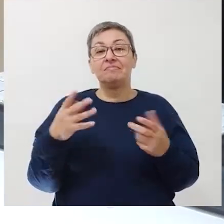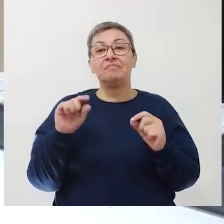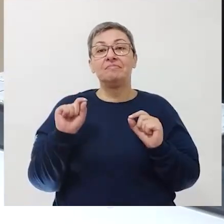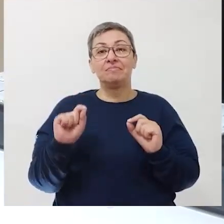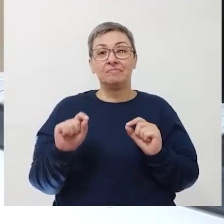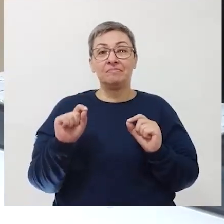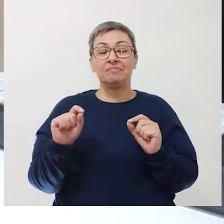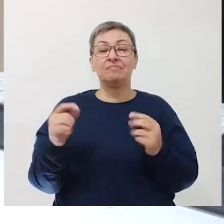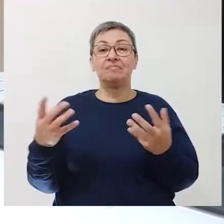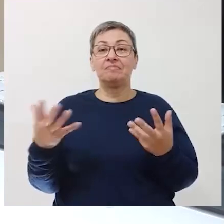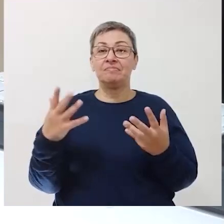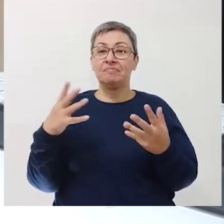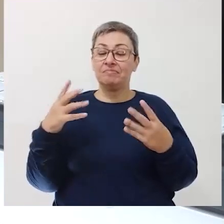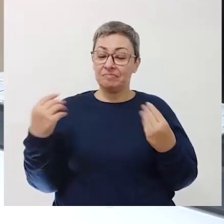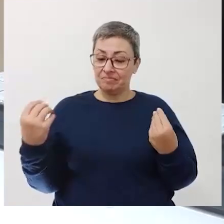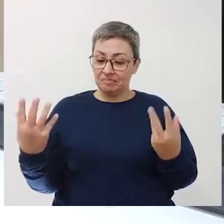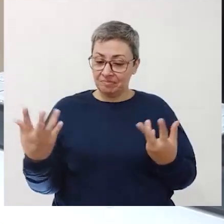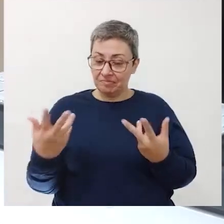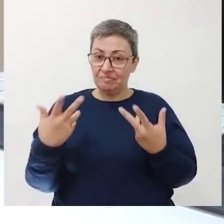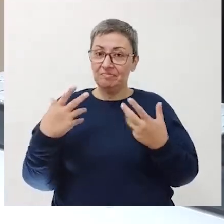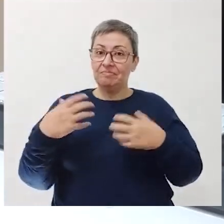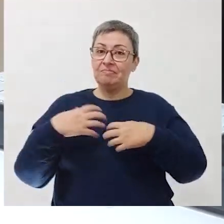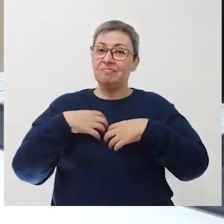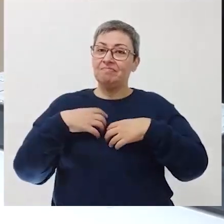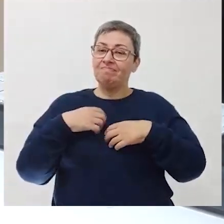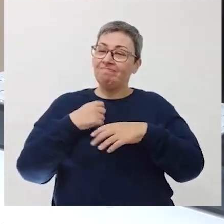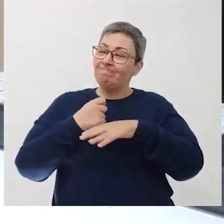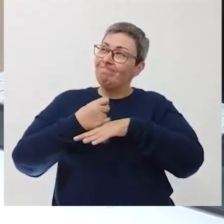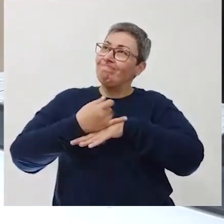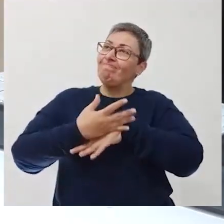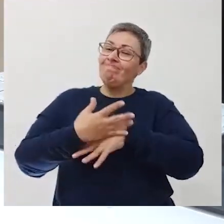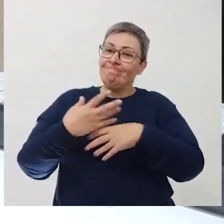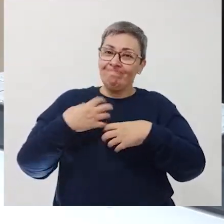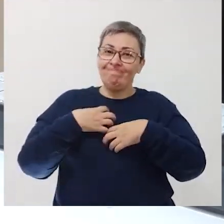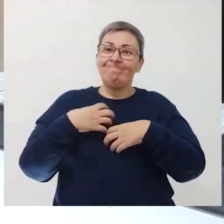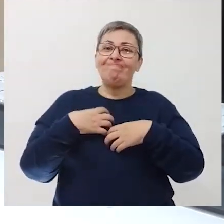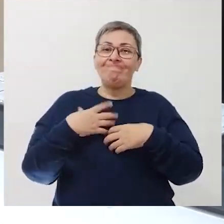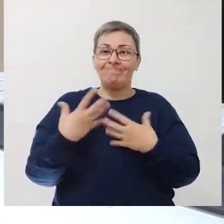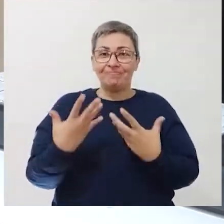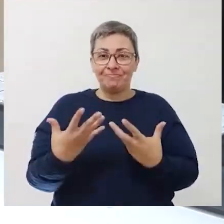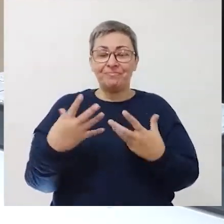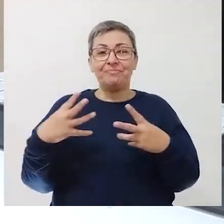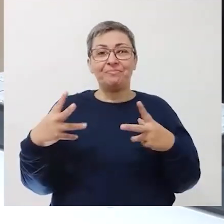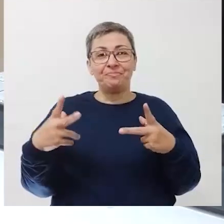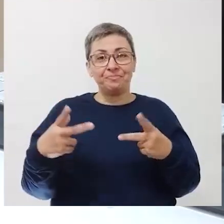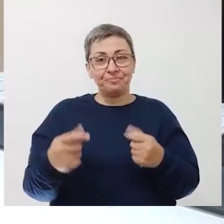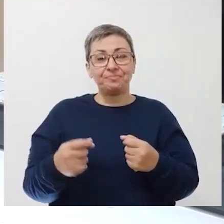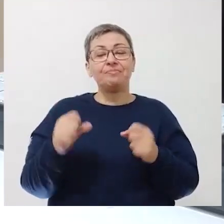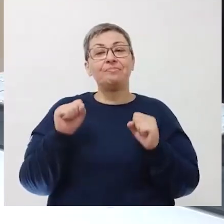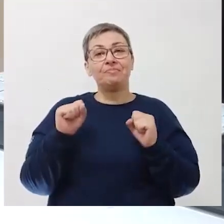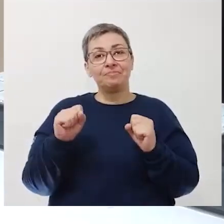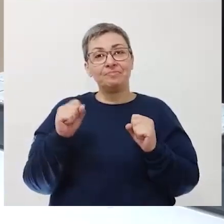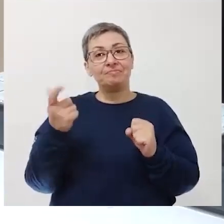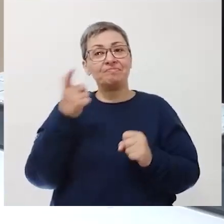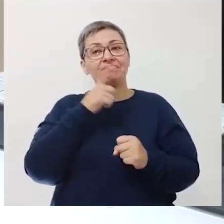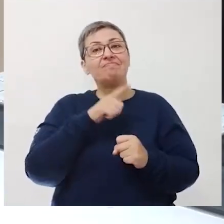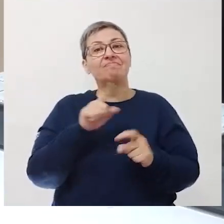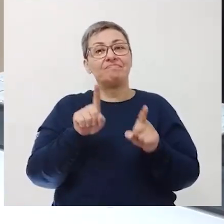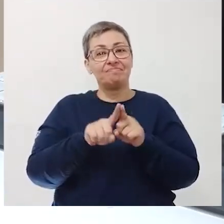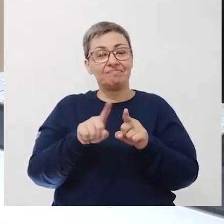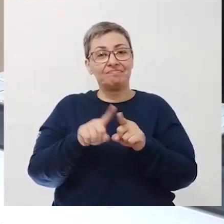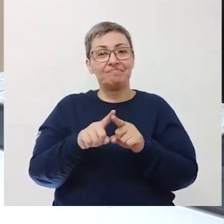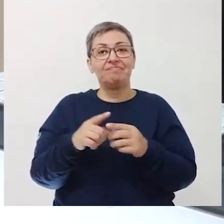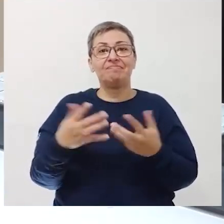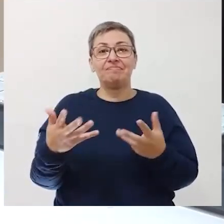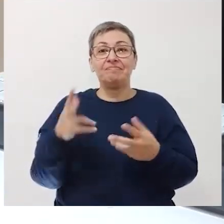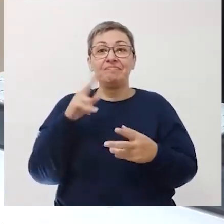e isso nos torna esperançosos, né, todos nós podemos chegar